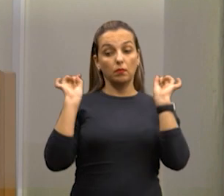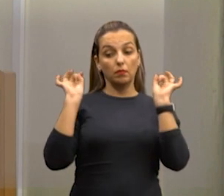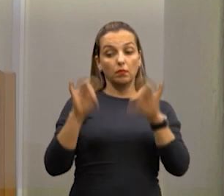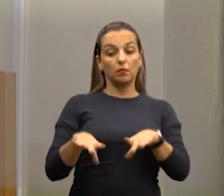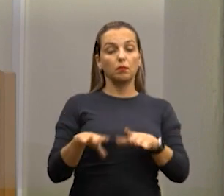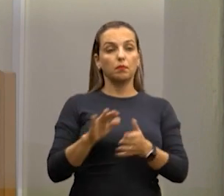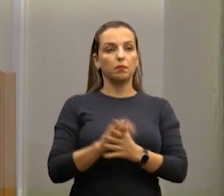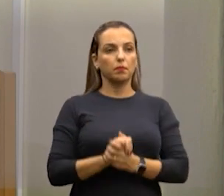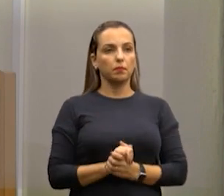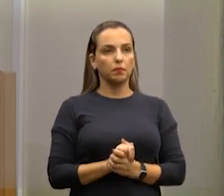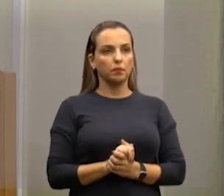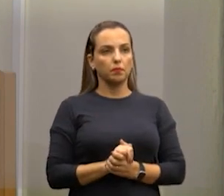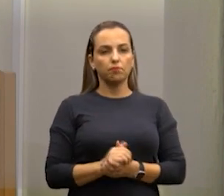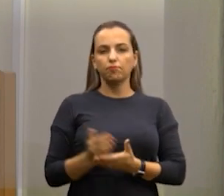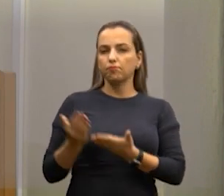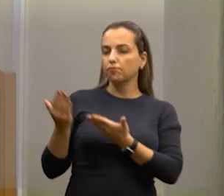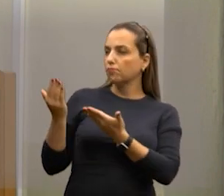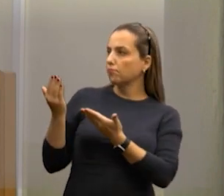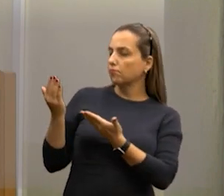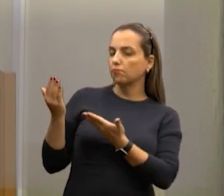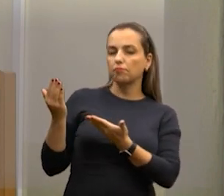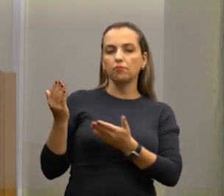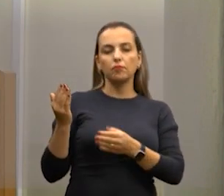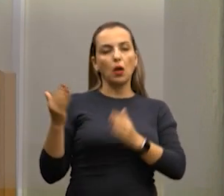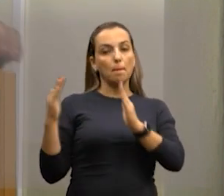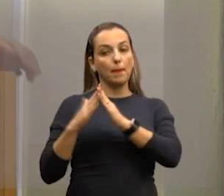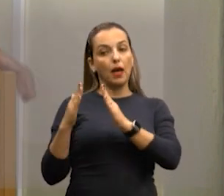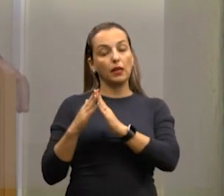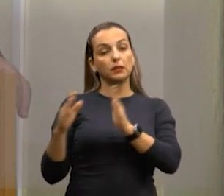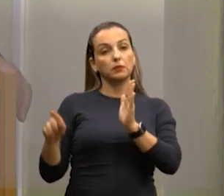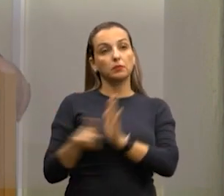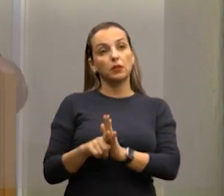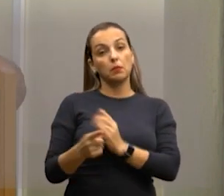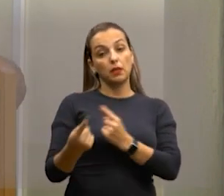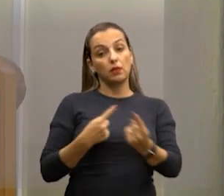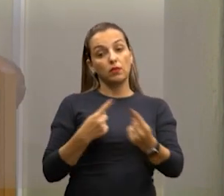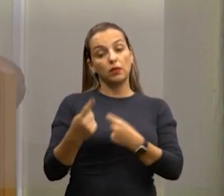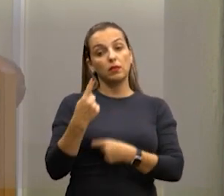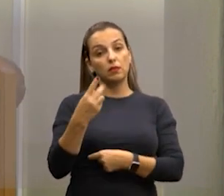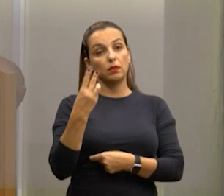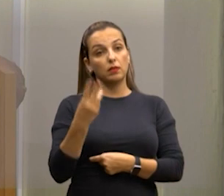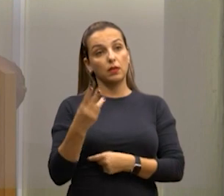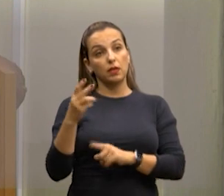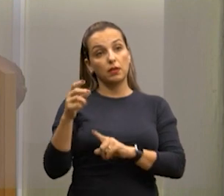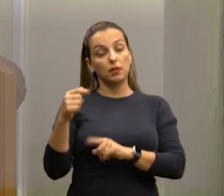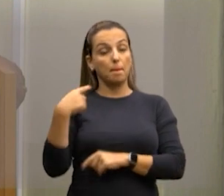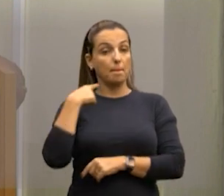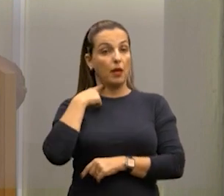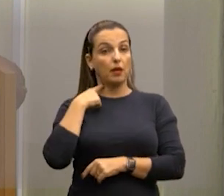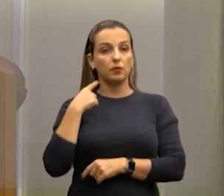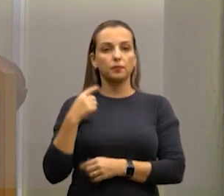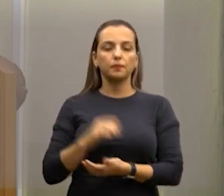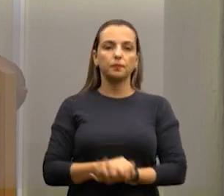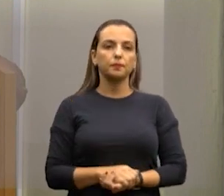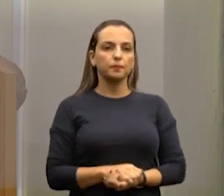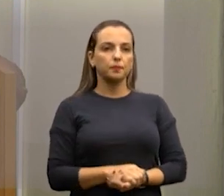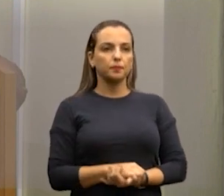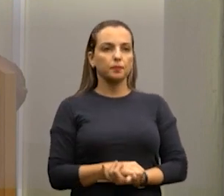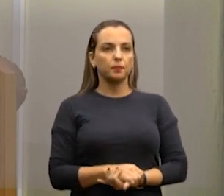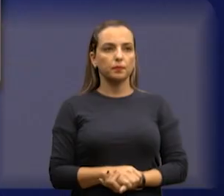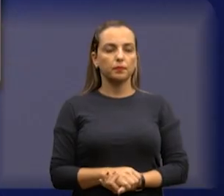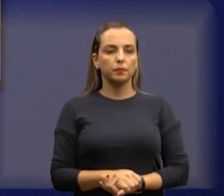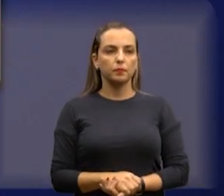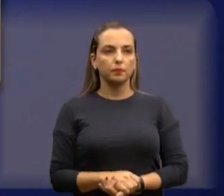nessa casa, 13 de maio gente, quase centro da cidade, pode soltar o vídeo, eu vou falando é para vocês aí, mais uma vez, dá uma olhadinha,